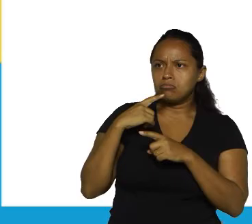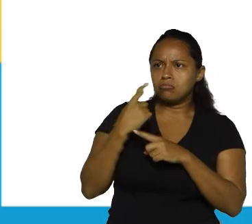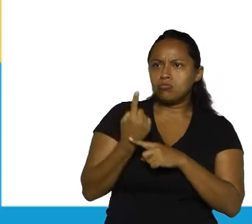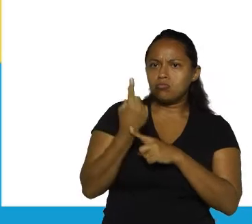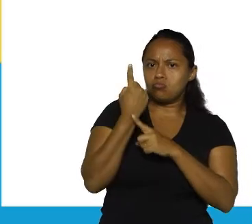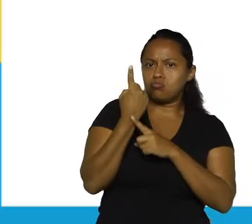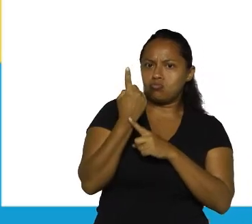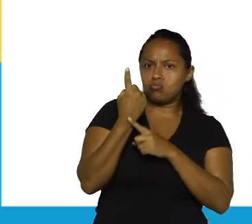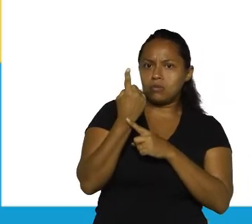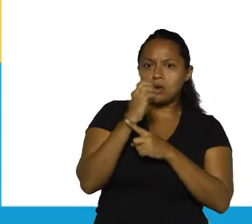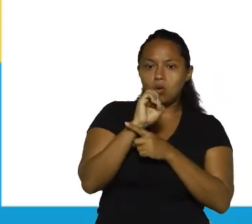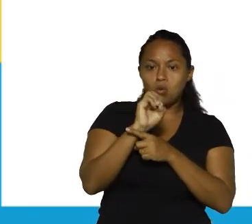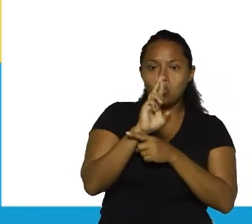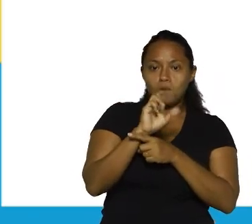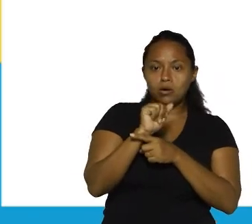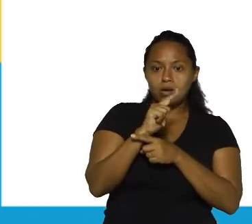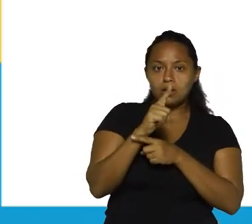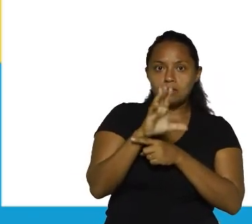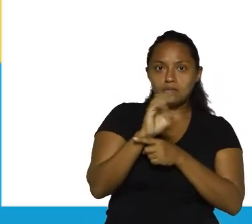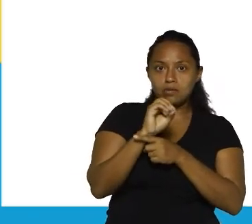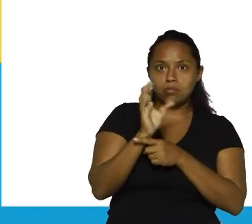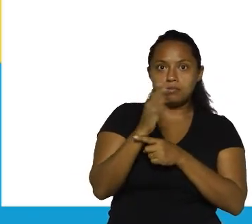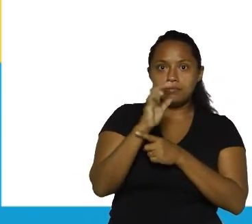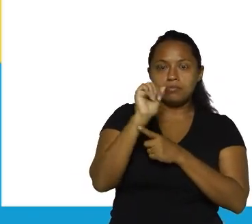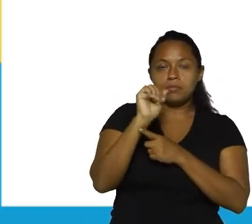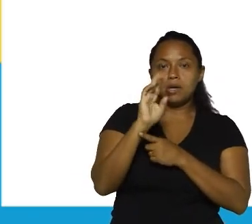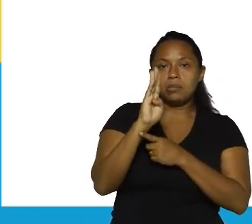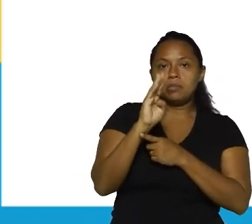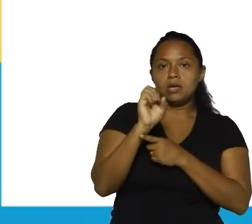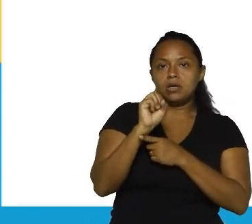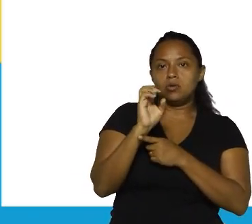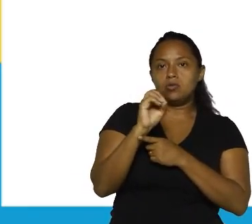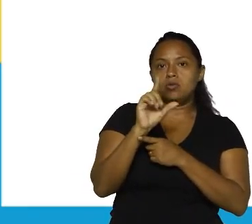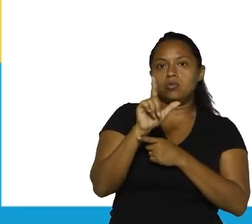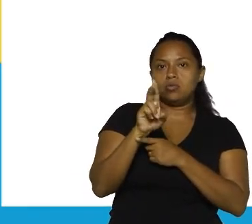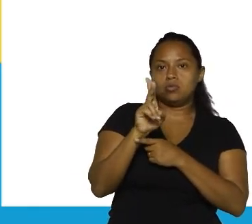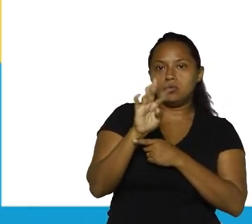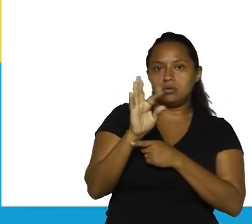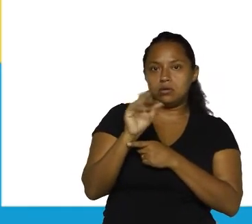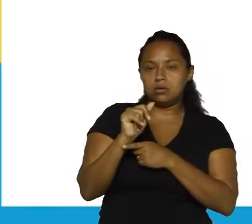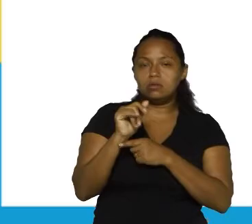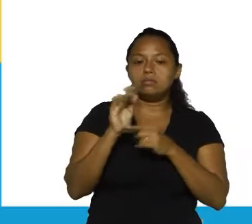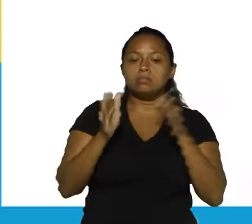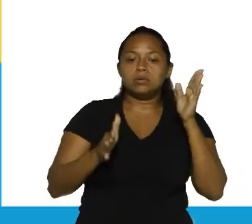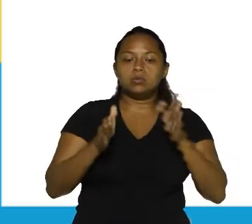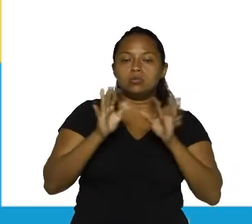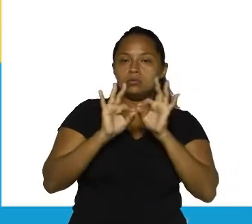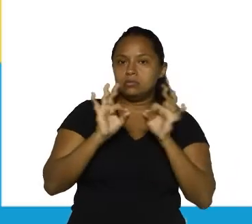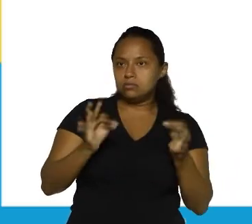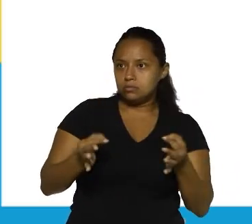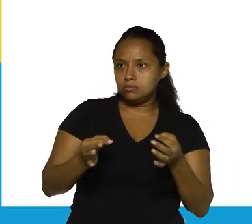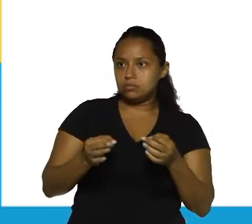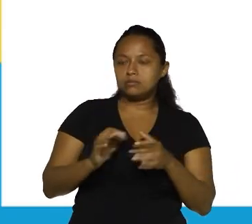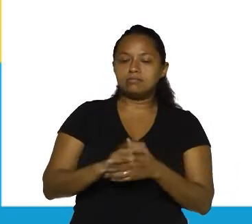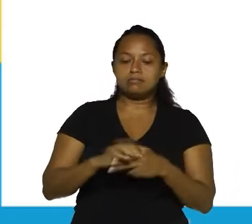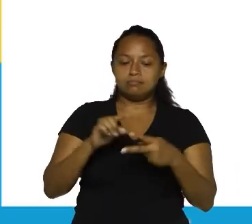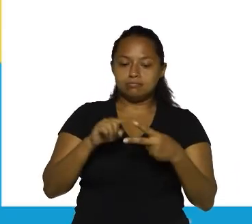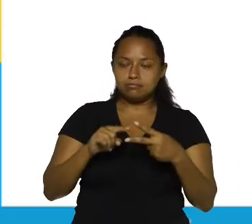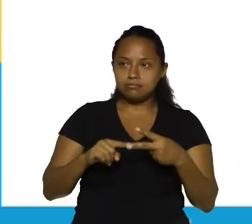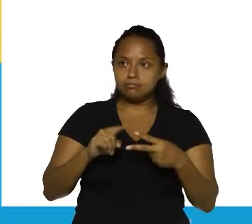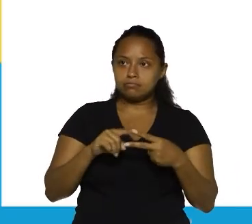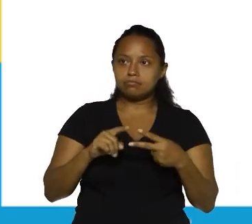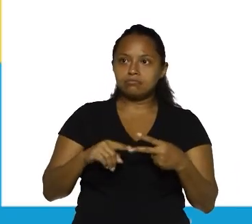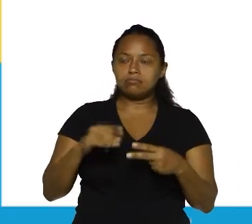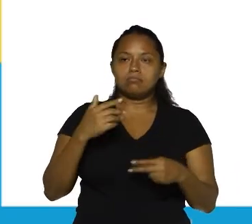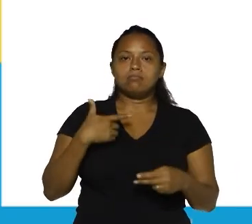uma oração, chamada de oração absoluta, que forma aqui o período simples. Os demais são compostos. Nós já